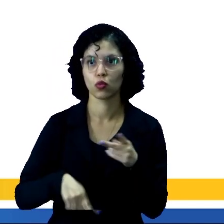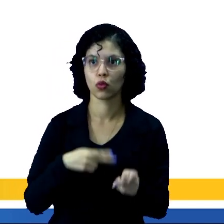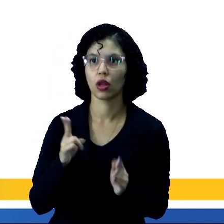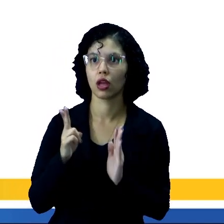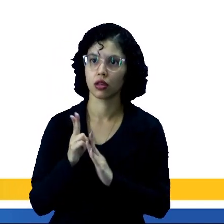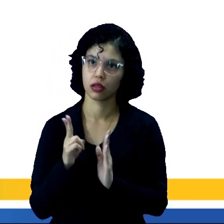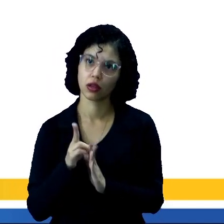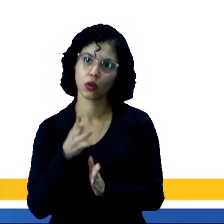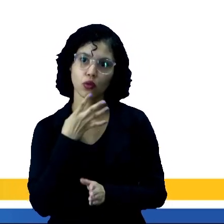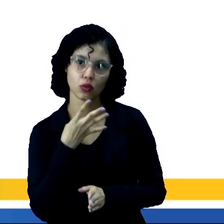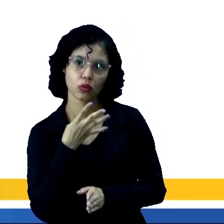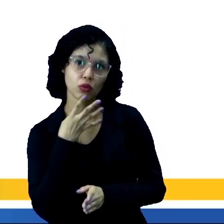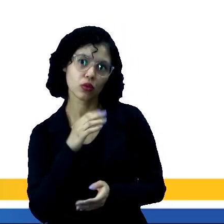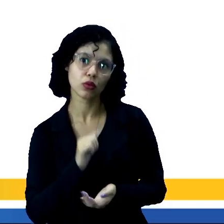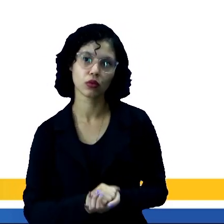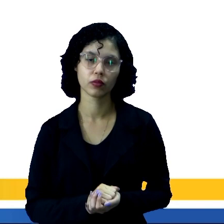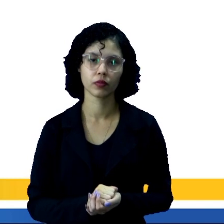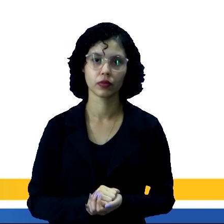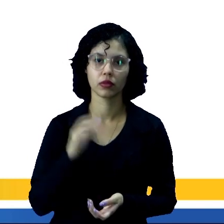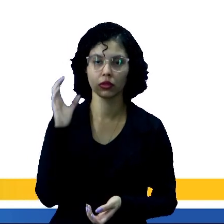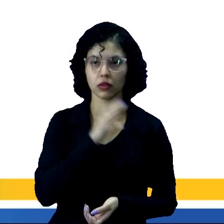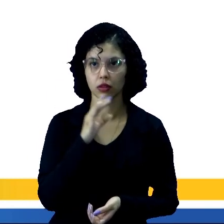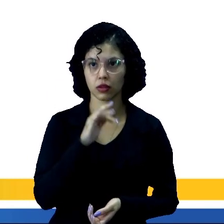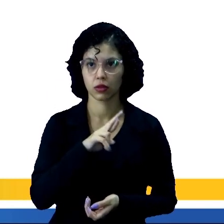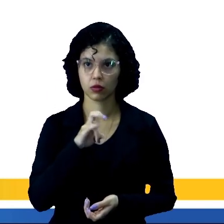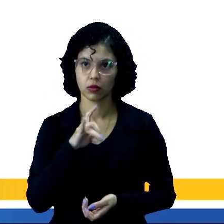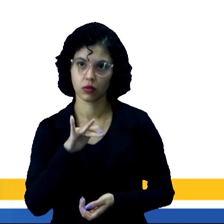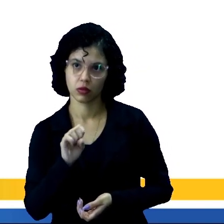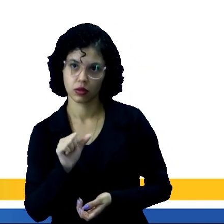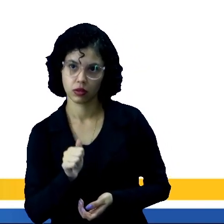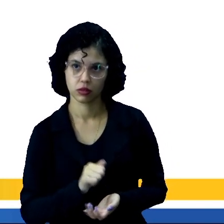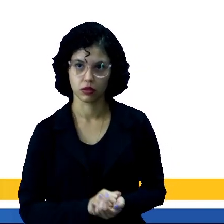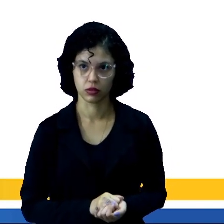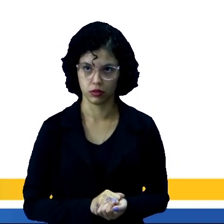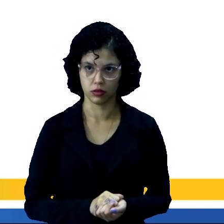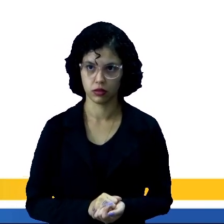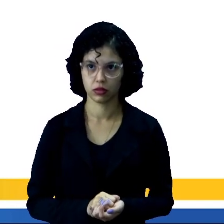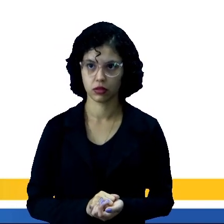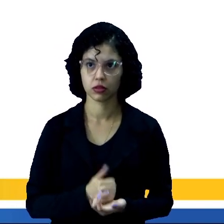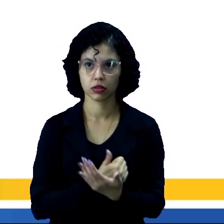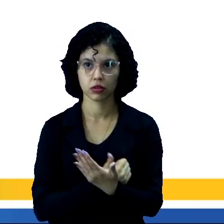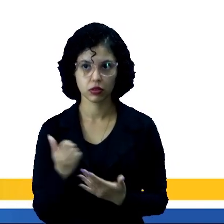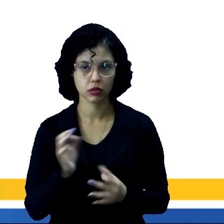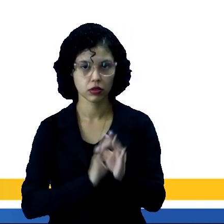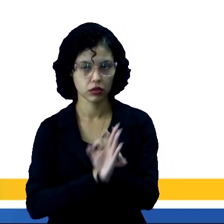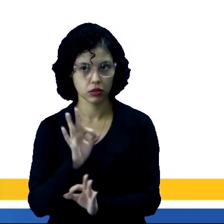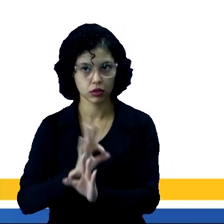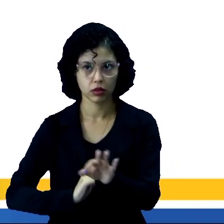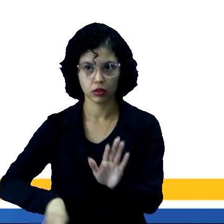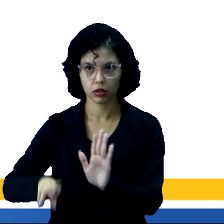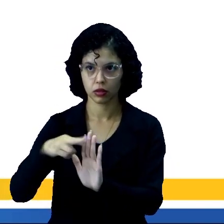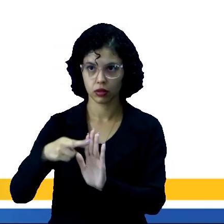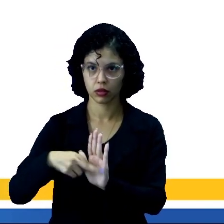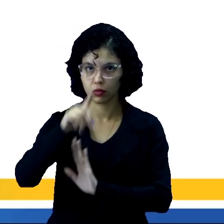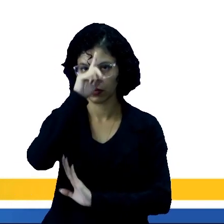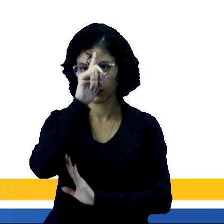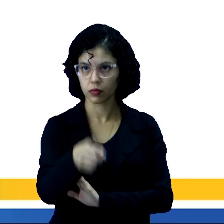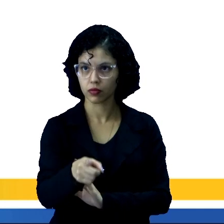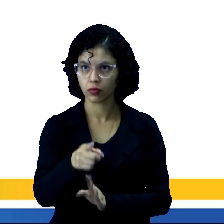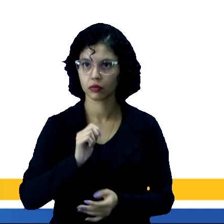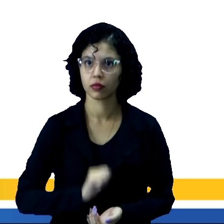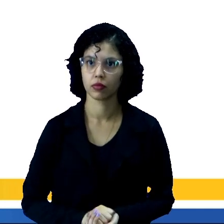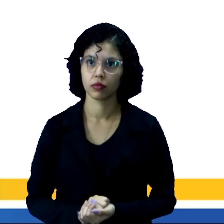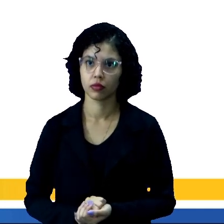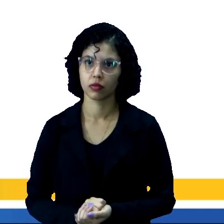acrianas, em um processo que ficou conhecido como correrias, que eram ações organizadas pelos patrões